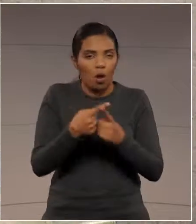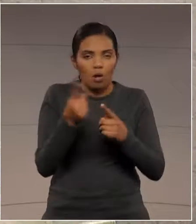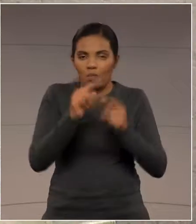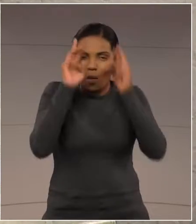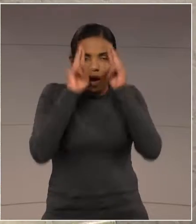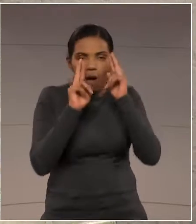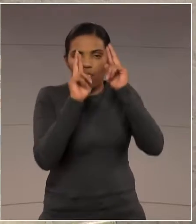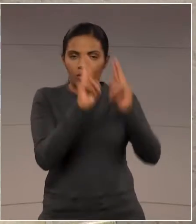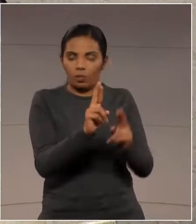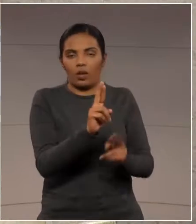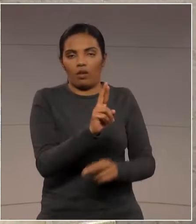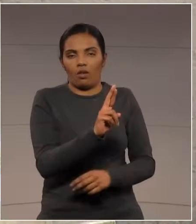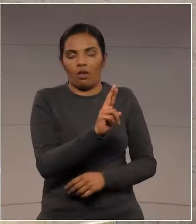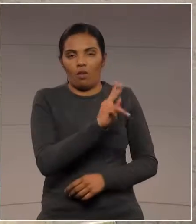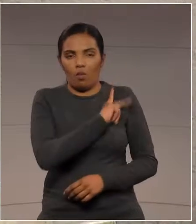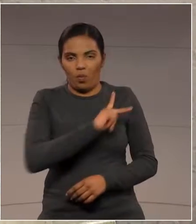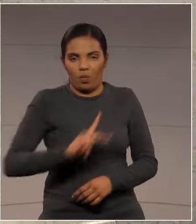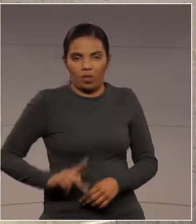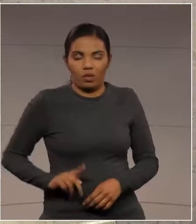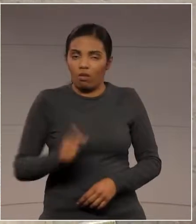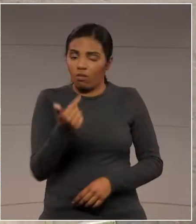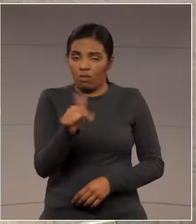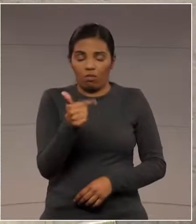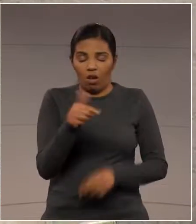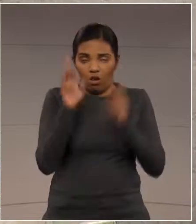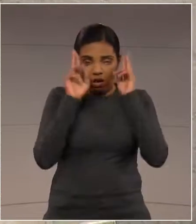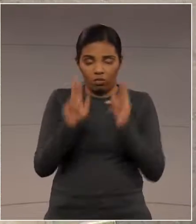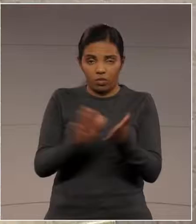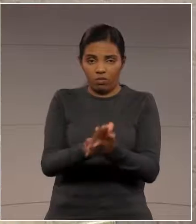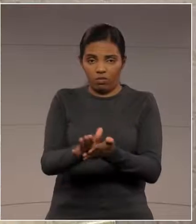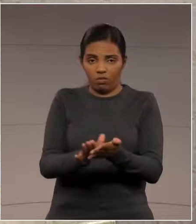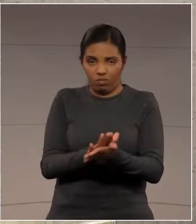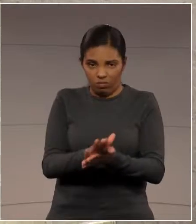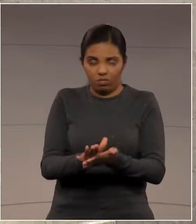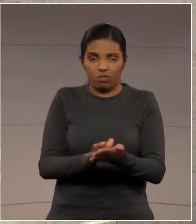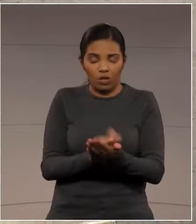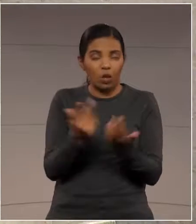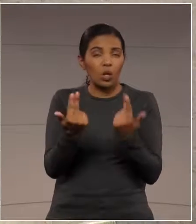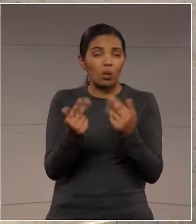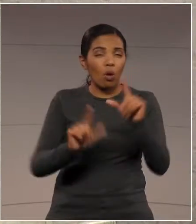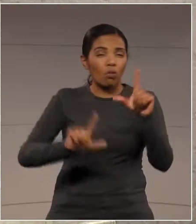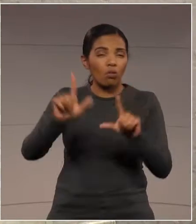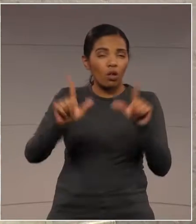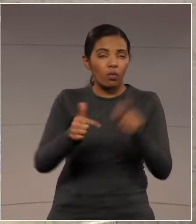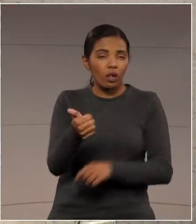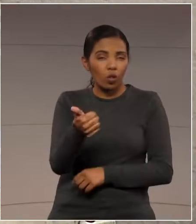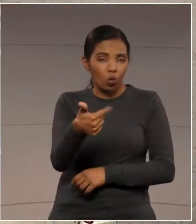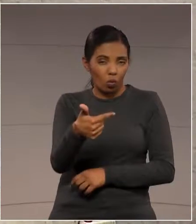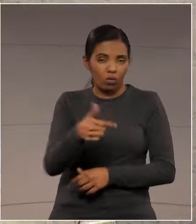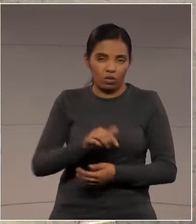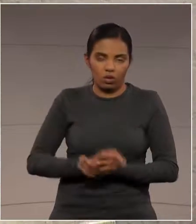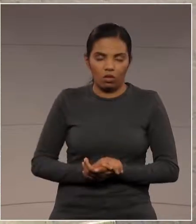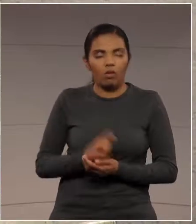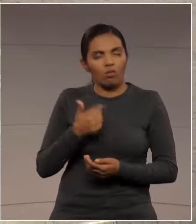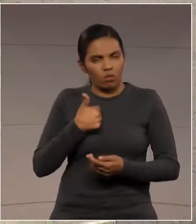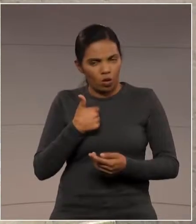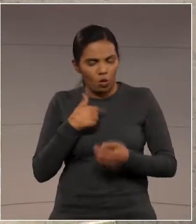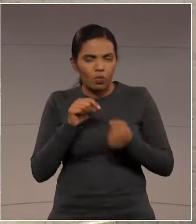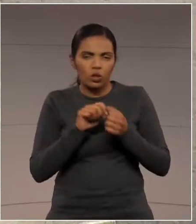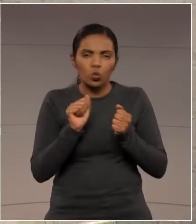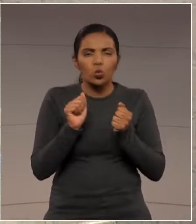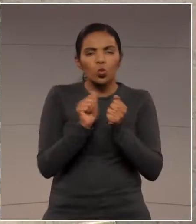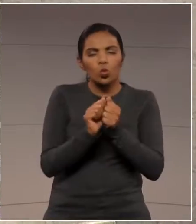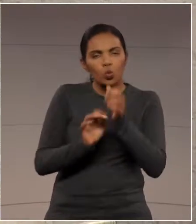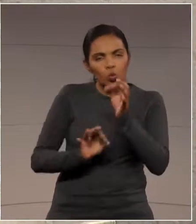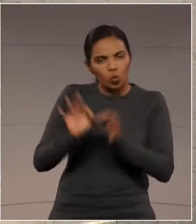pública que tem, no caso da Rede Globo. Porém, eu estou aqui fazendo, junto com o jurídico, uma ação popular,